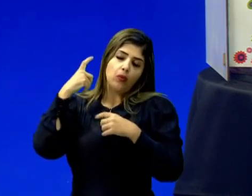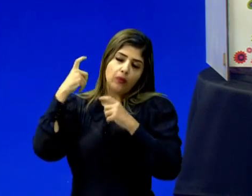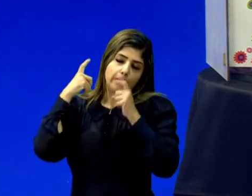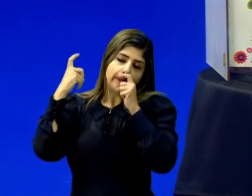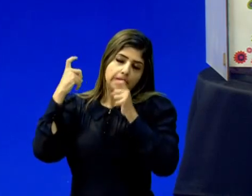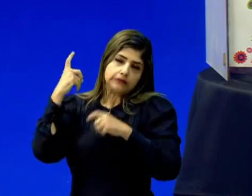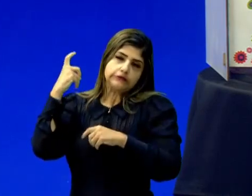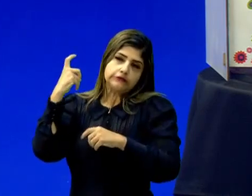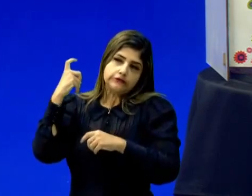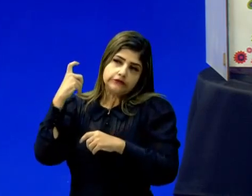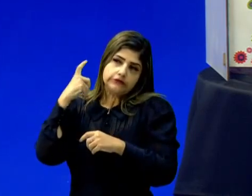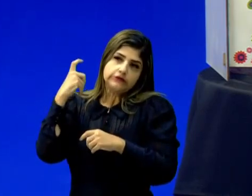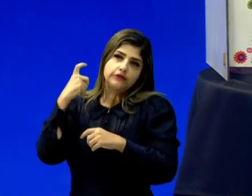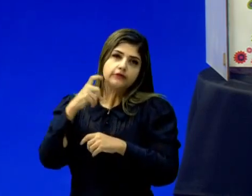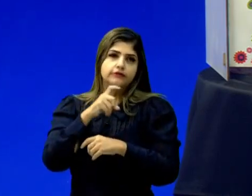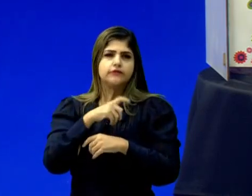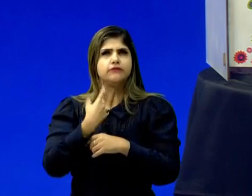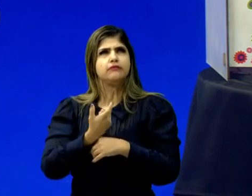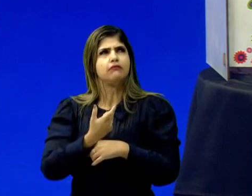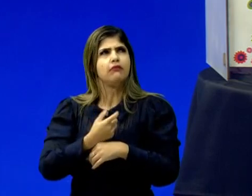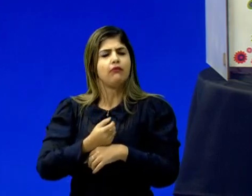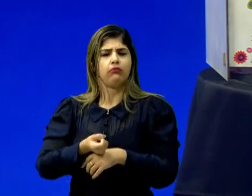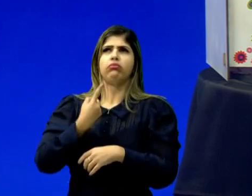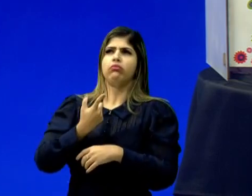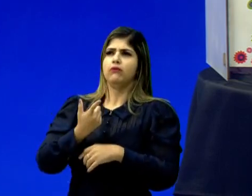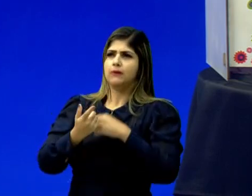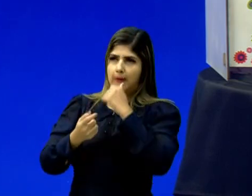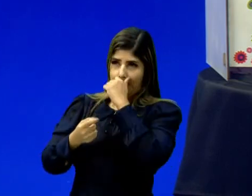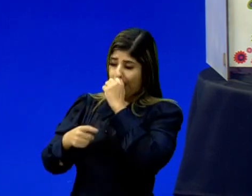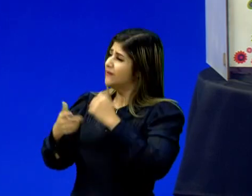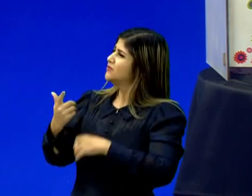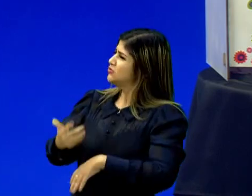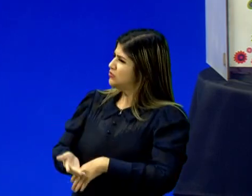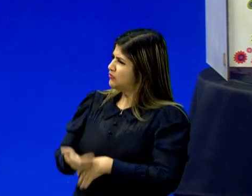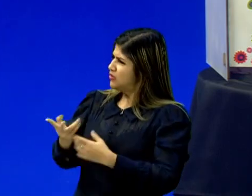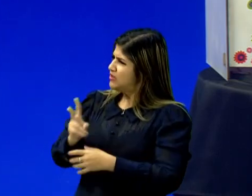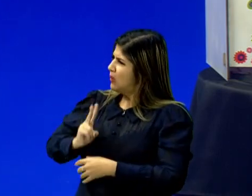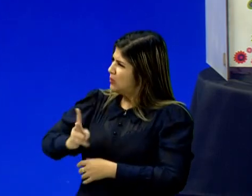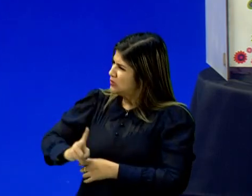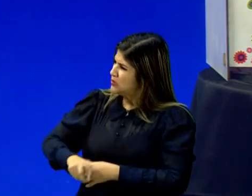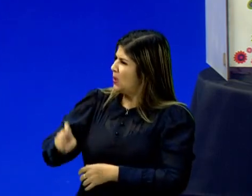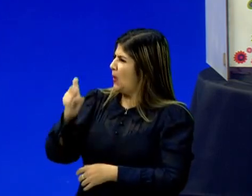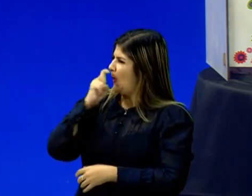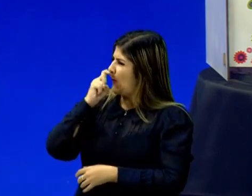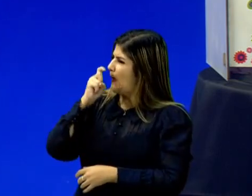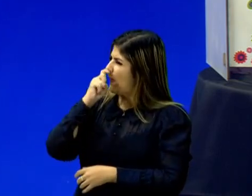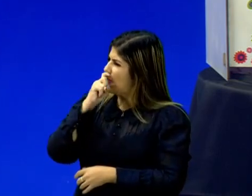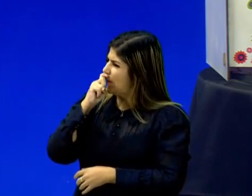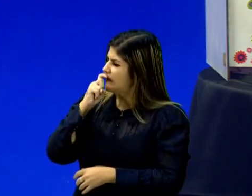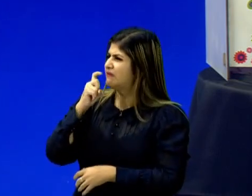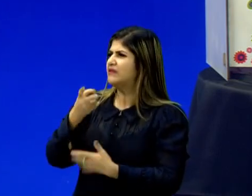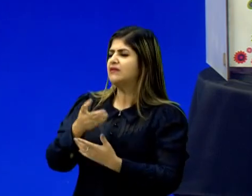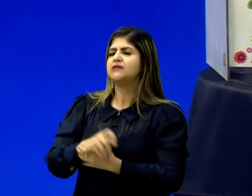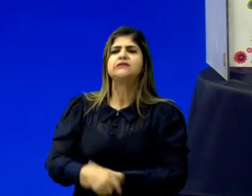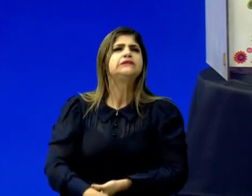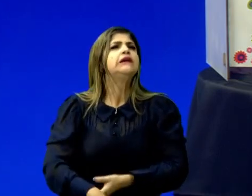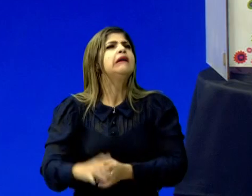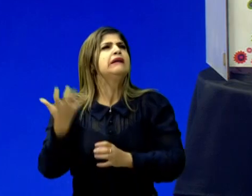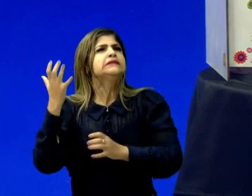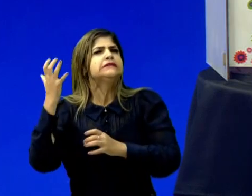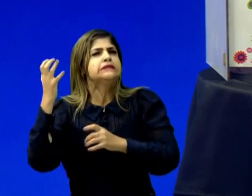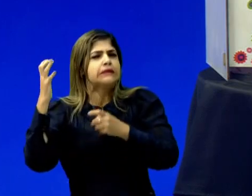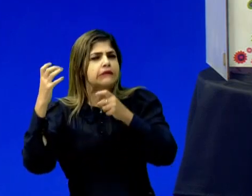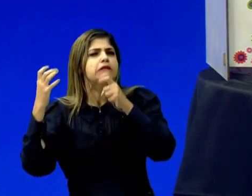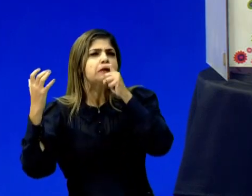frio, muito frio. Margarida, você ainda está com frio? Ai, muito frio, Ana